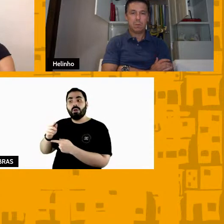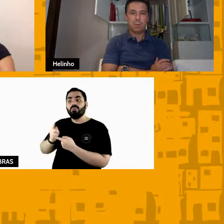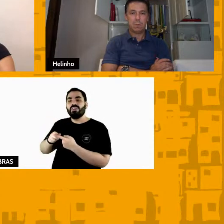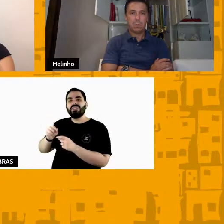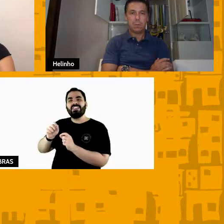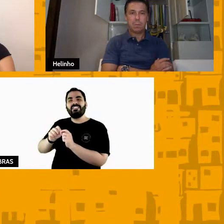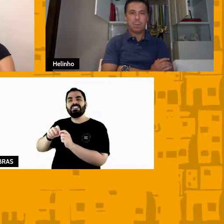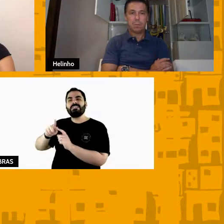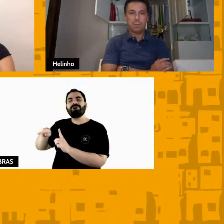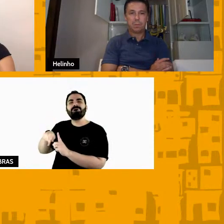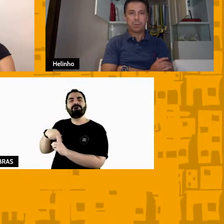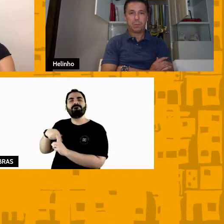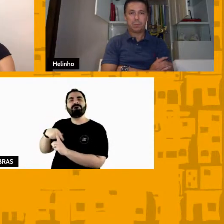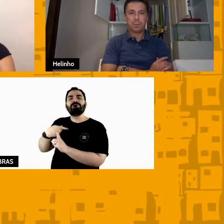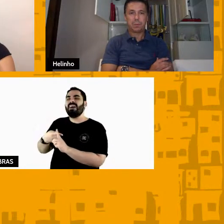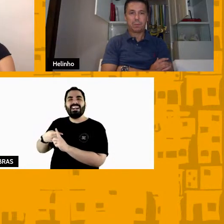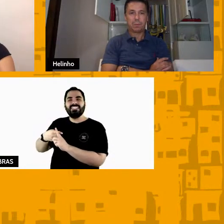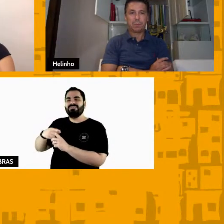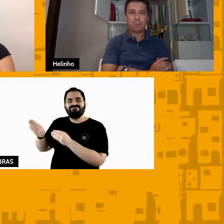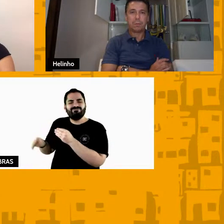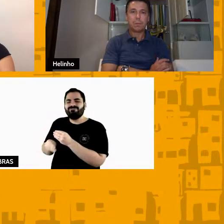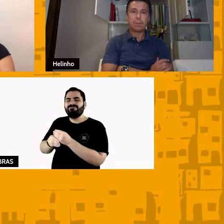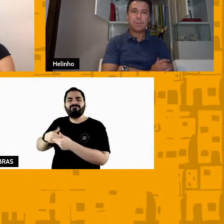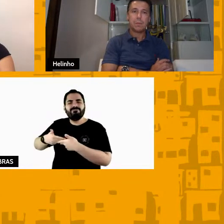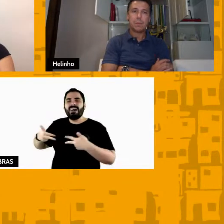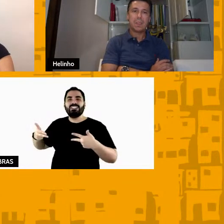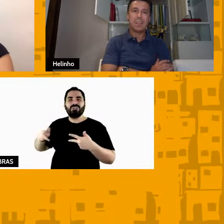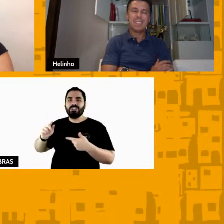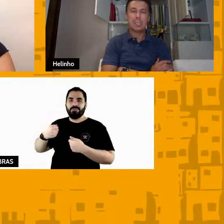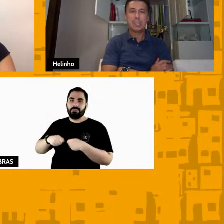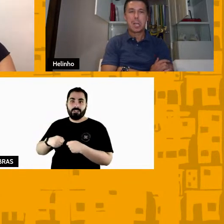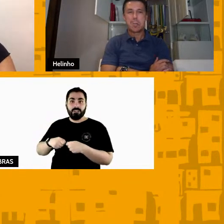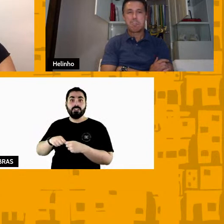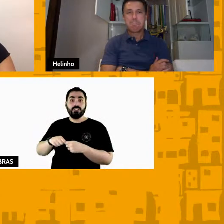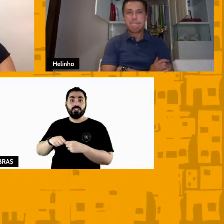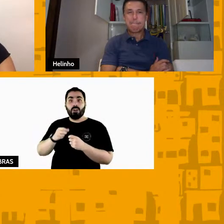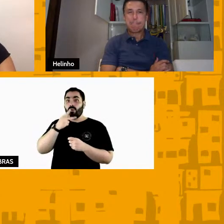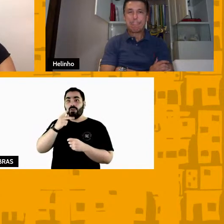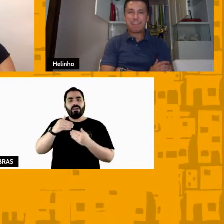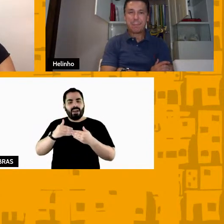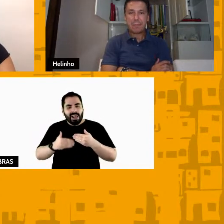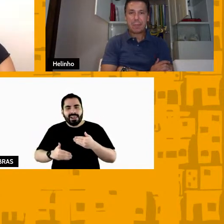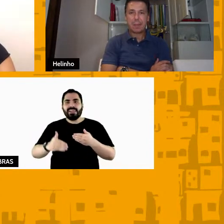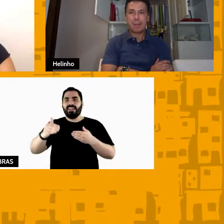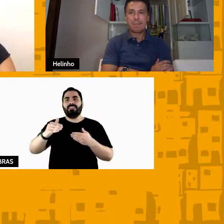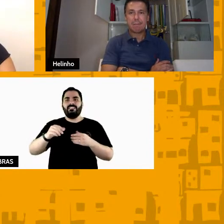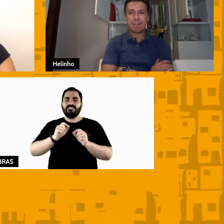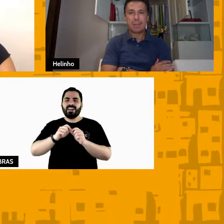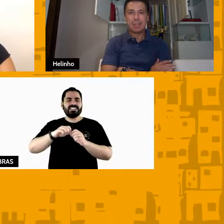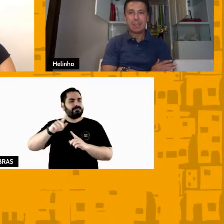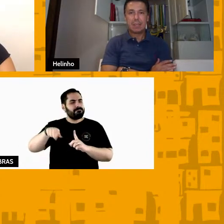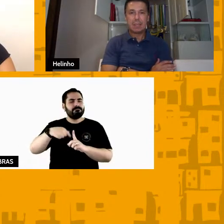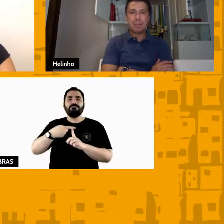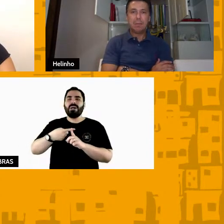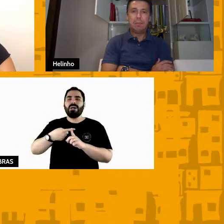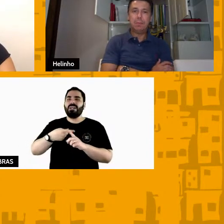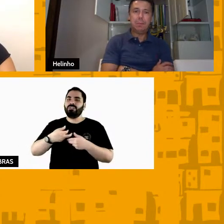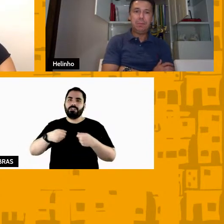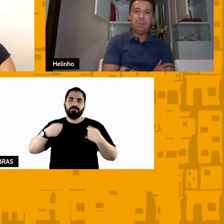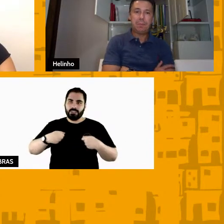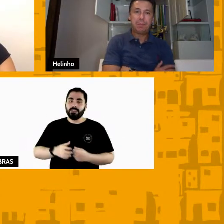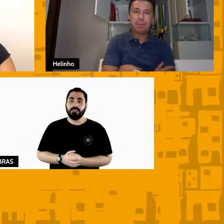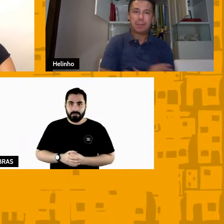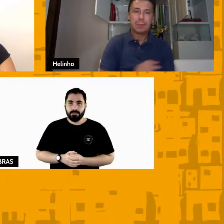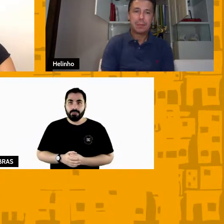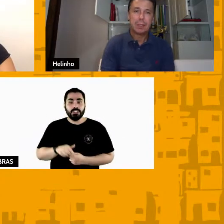como seja faça além vá além do seu ambiente e seja um cara facilitador de ambiente que isso cabe